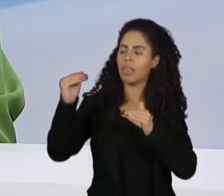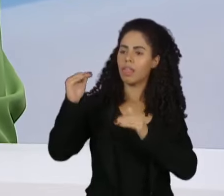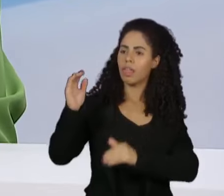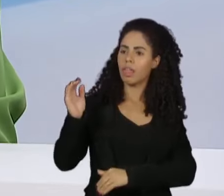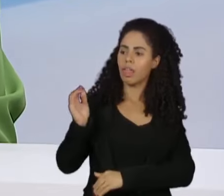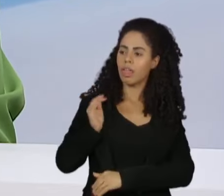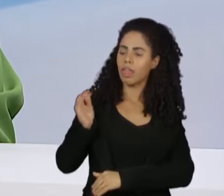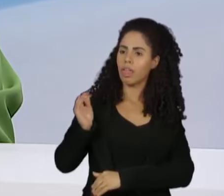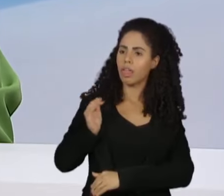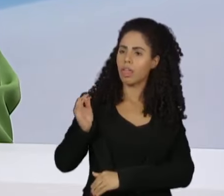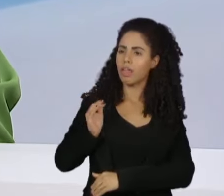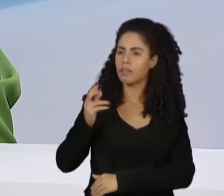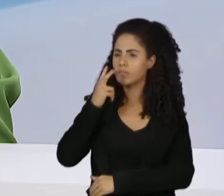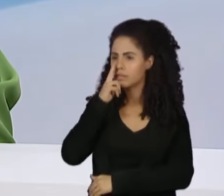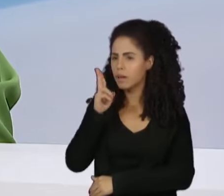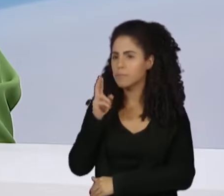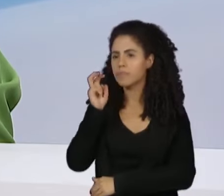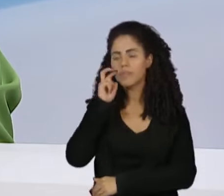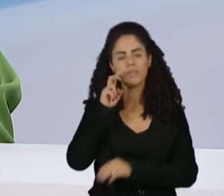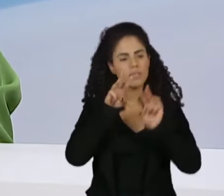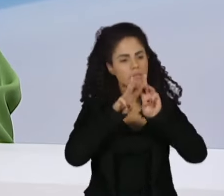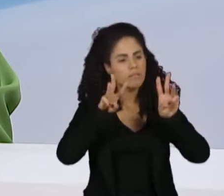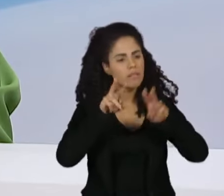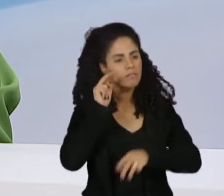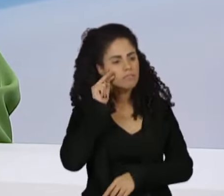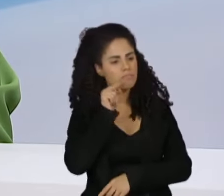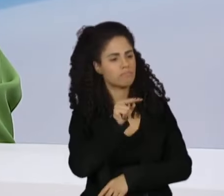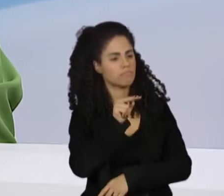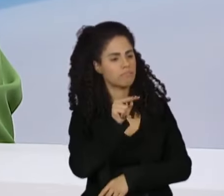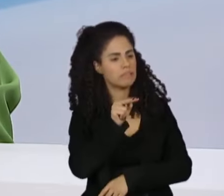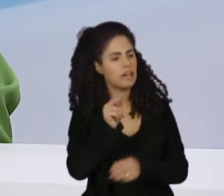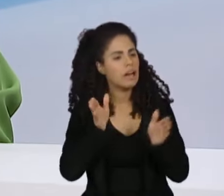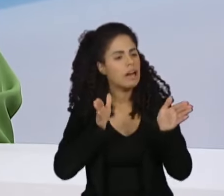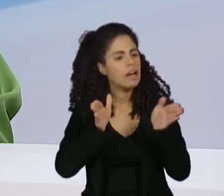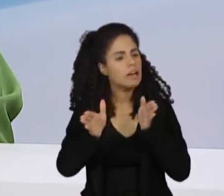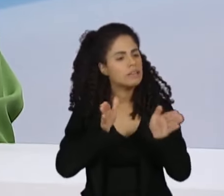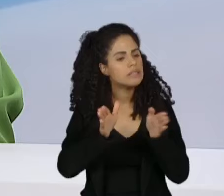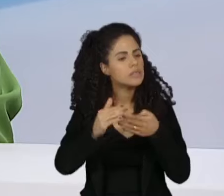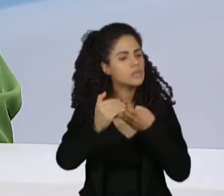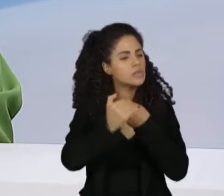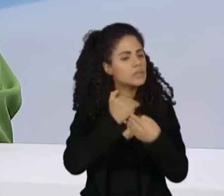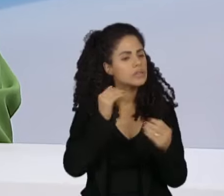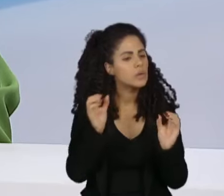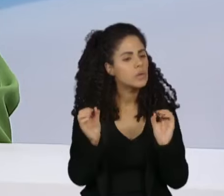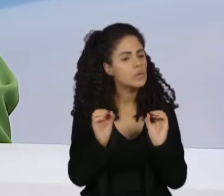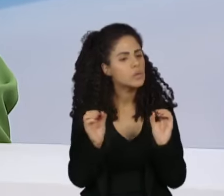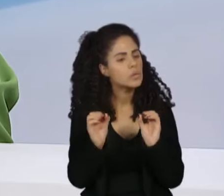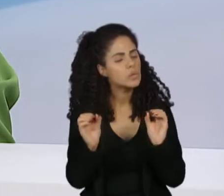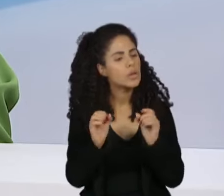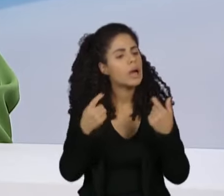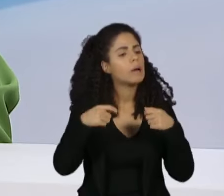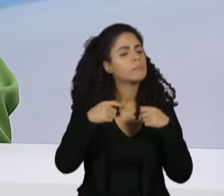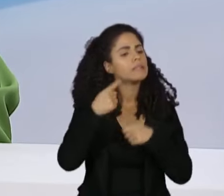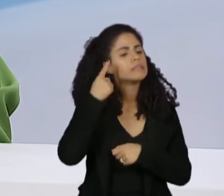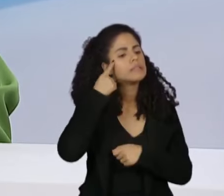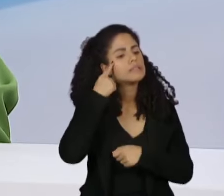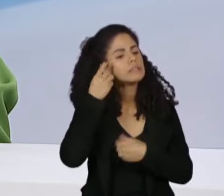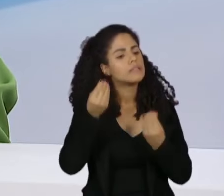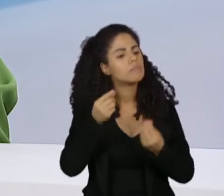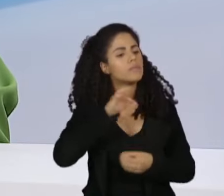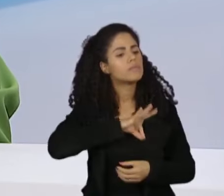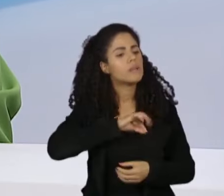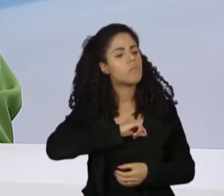numa plataforma de investimento, você não tem acesso a uma orientação, você precisa ter uma